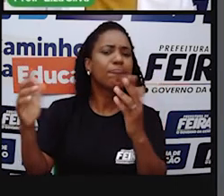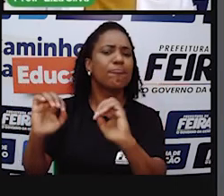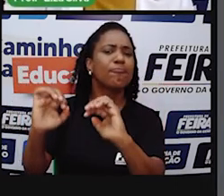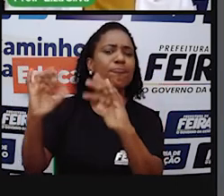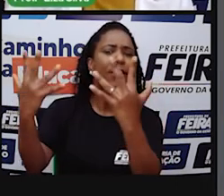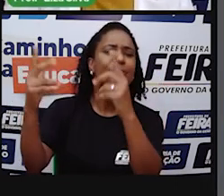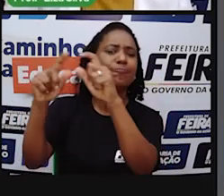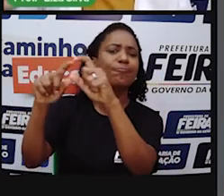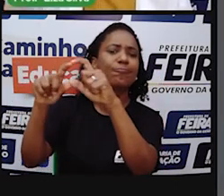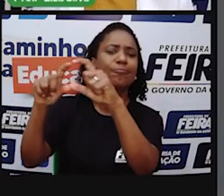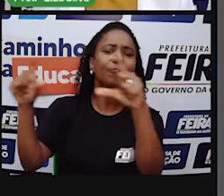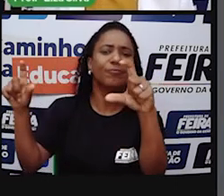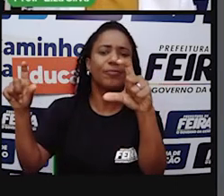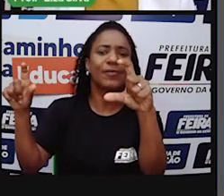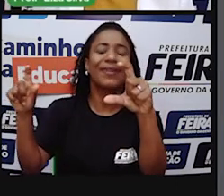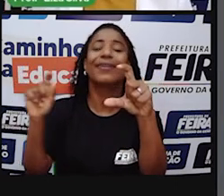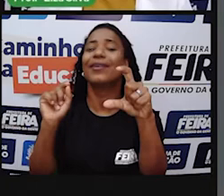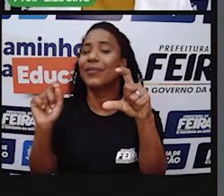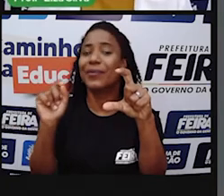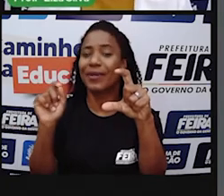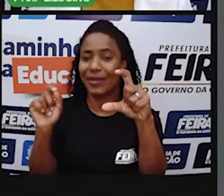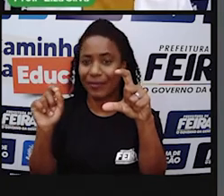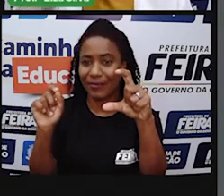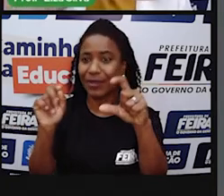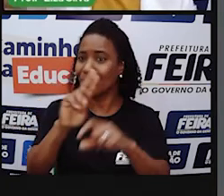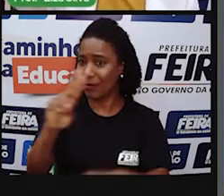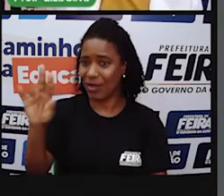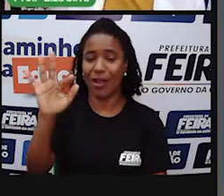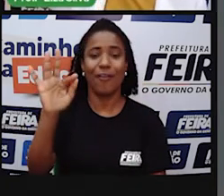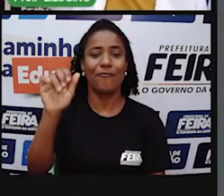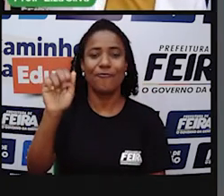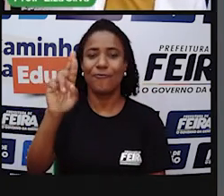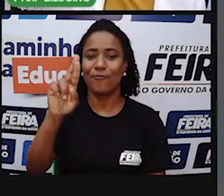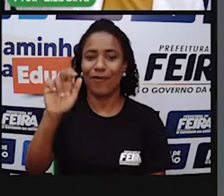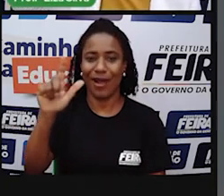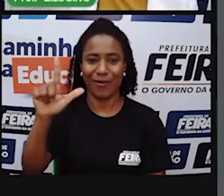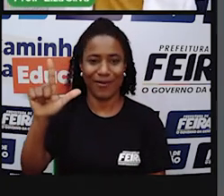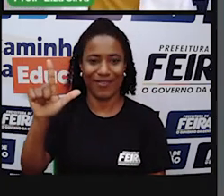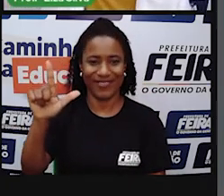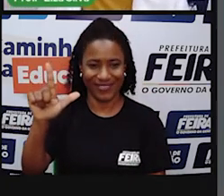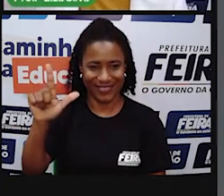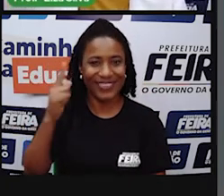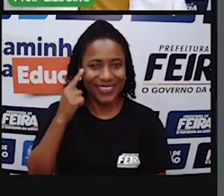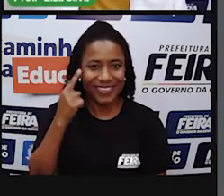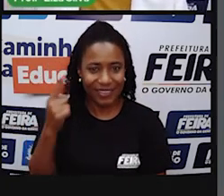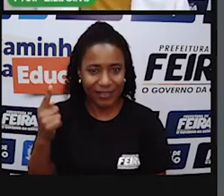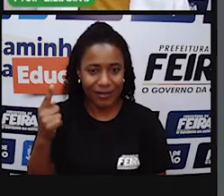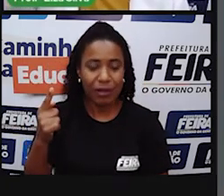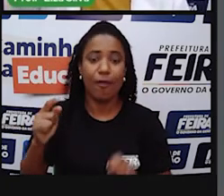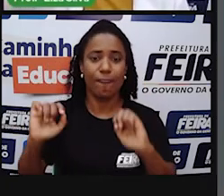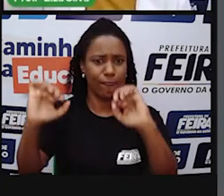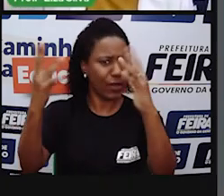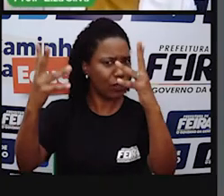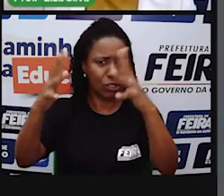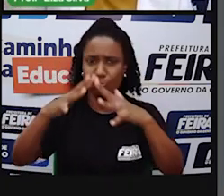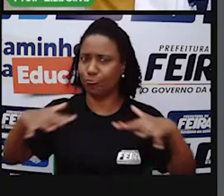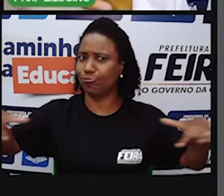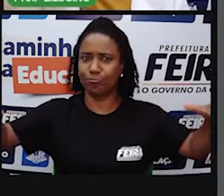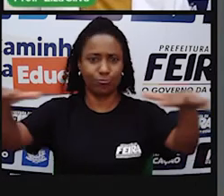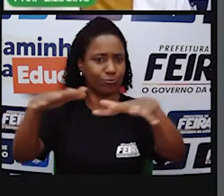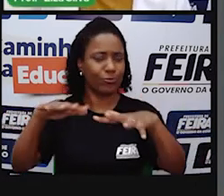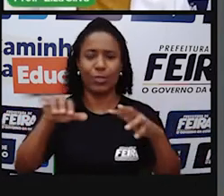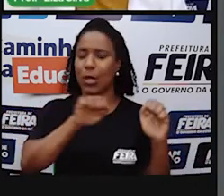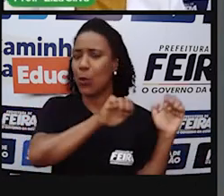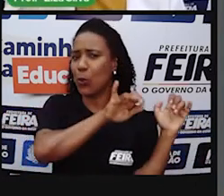era permitida a entrada naqueles bailes For all Para todos E lá, gente As pessoas